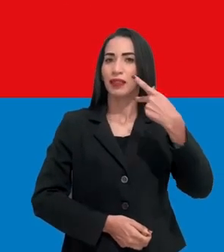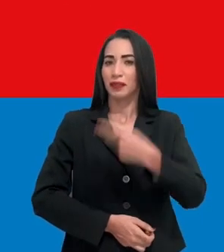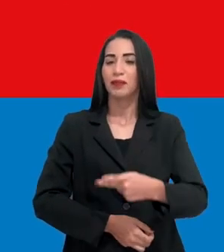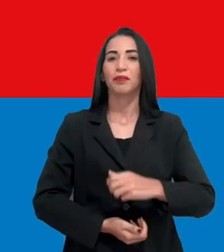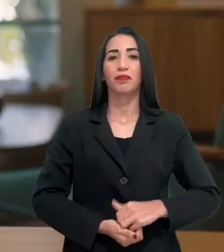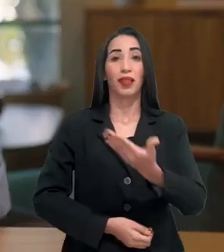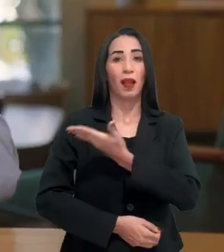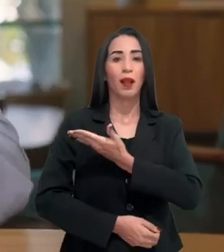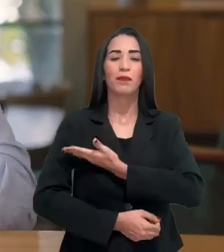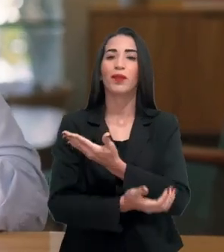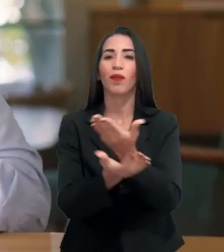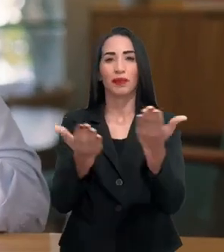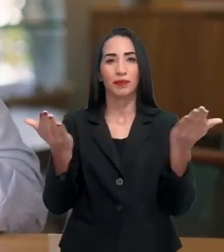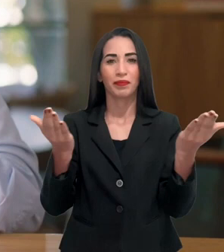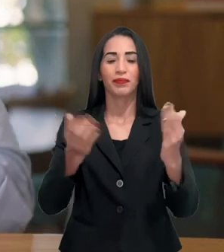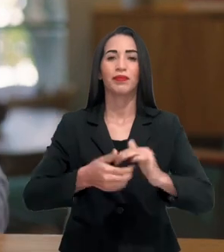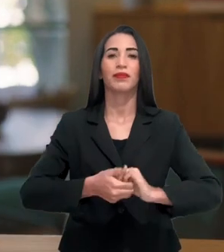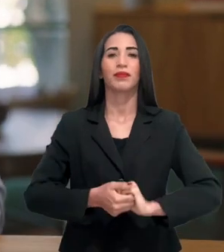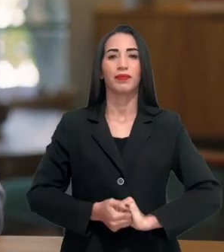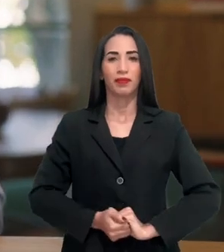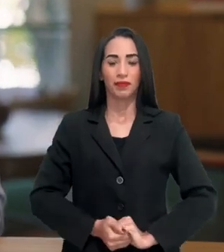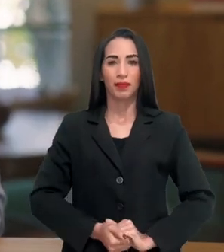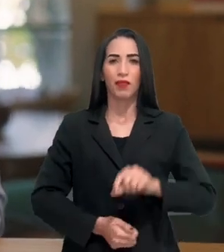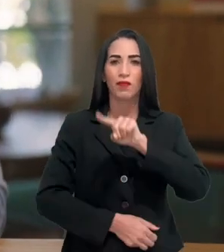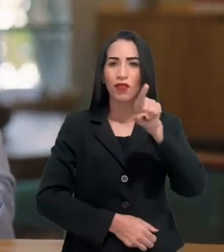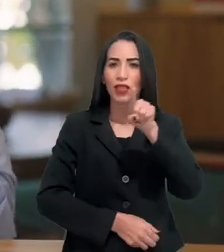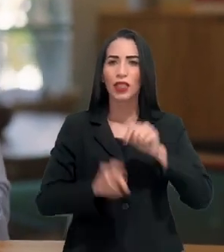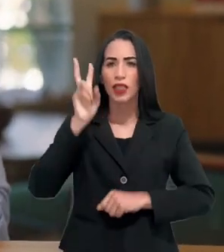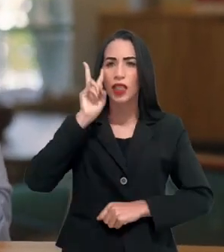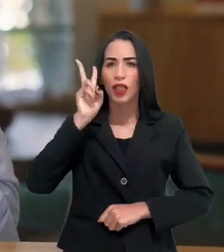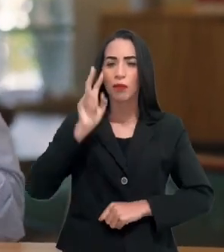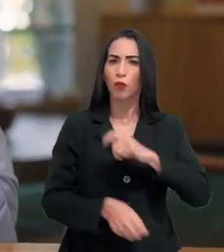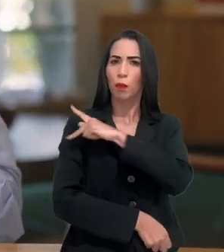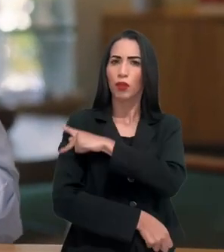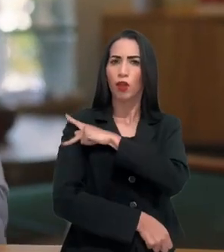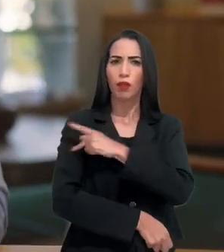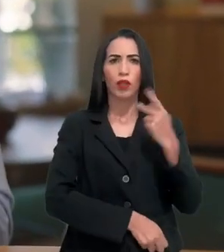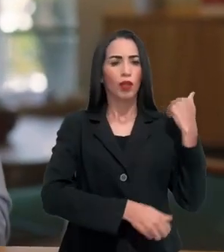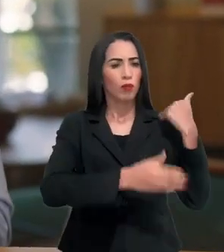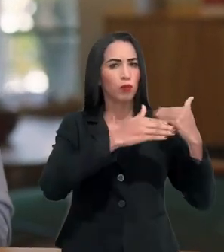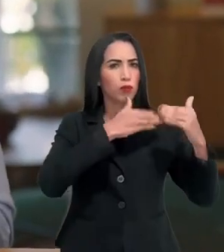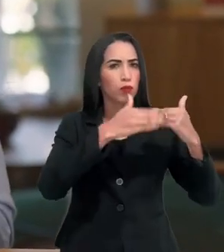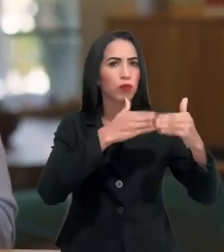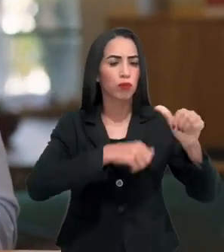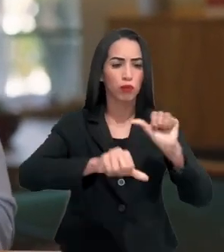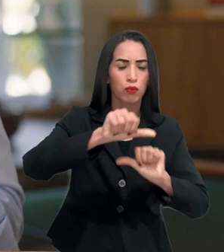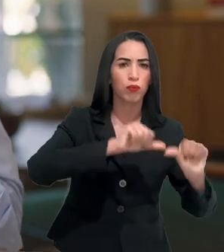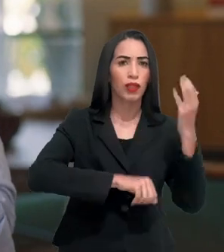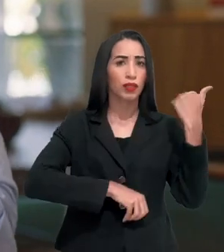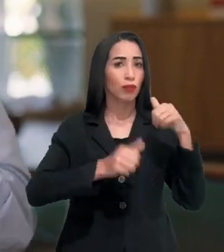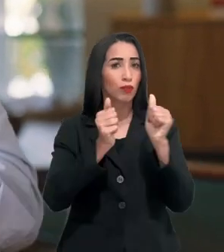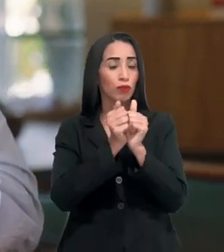13 aqui. Meus amigos e minhas amigas, vocês se lembram do quanto o Piauí mudou quando